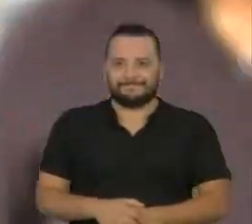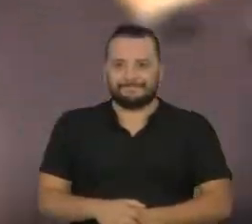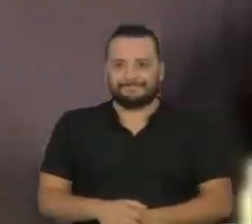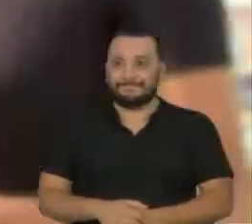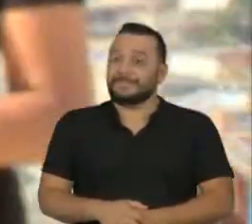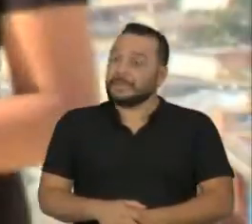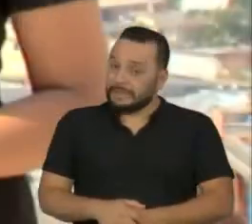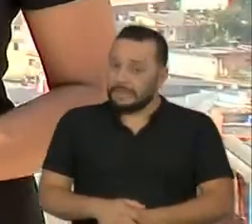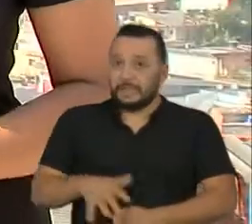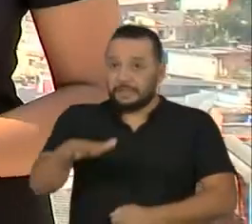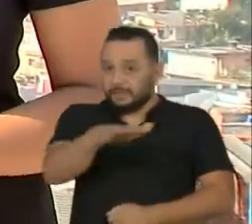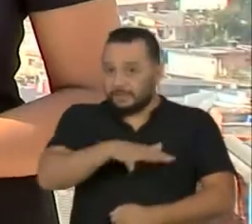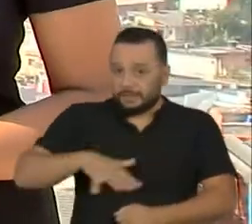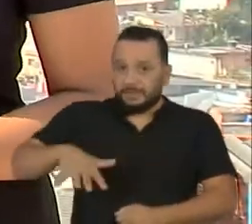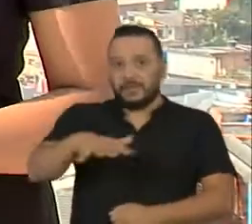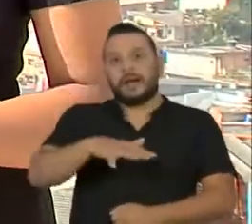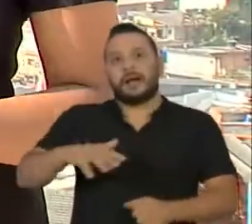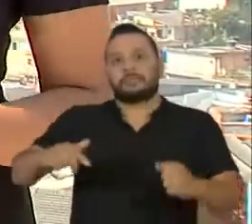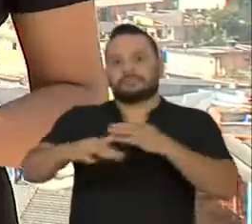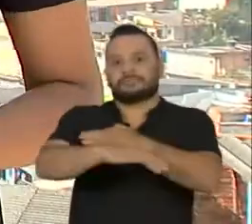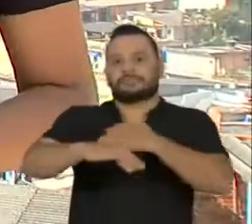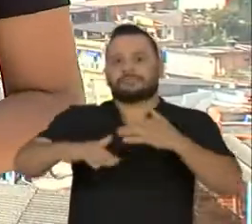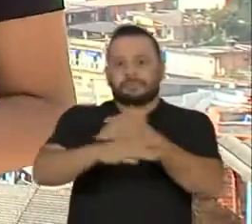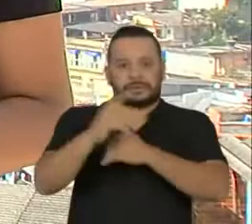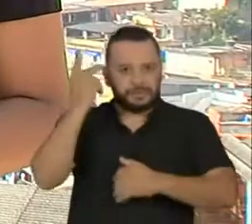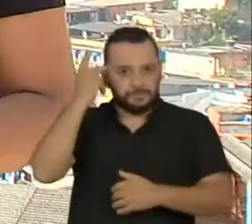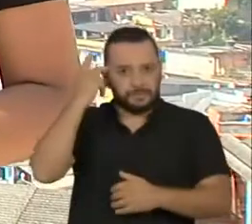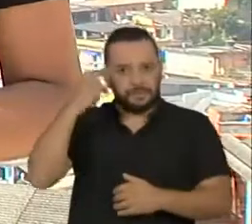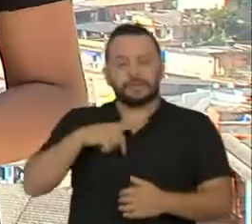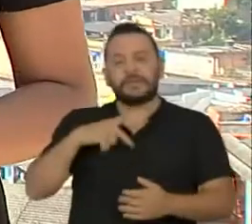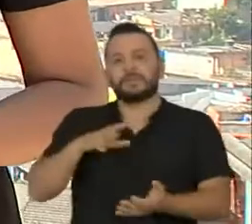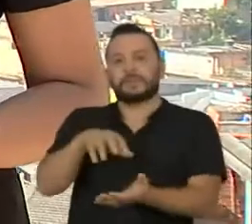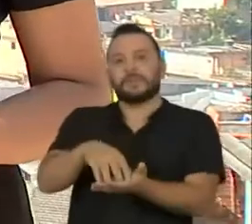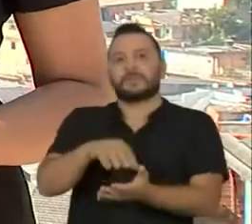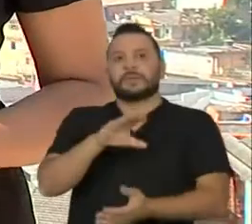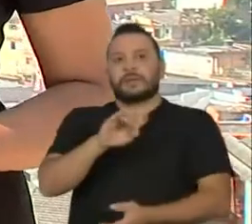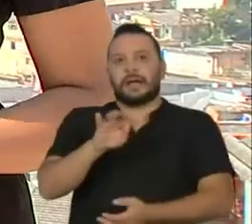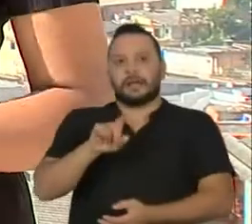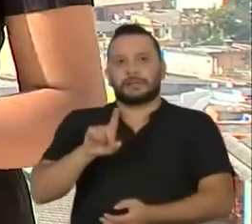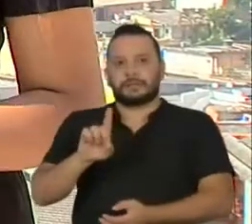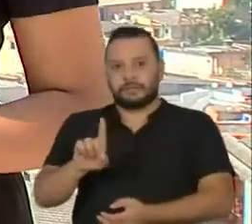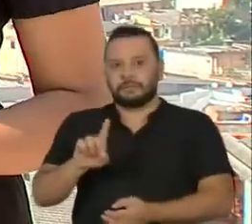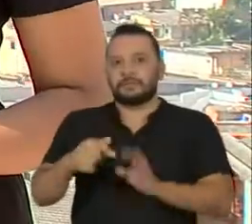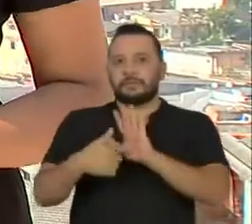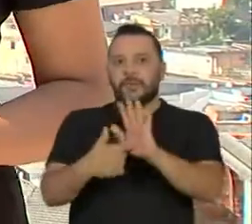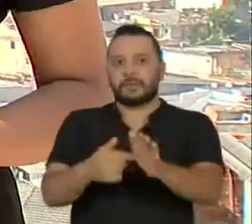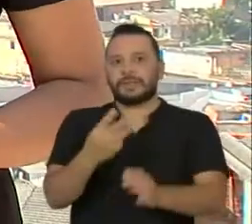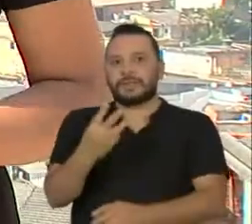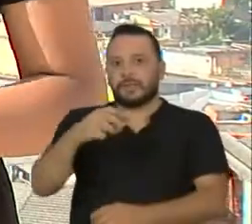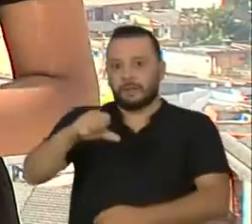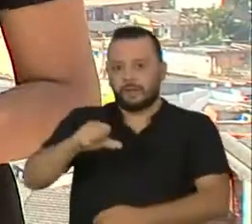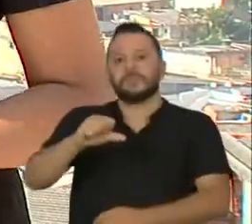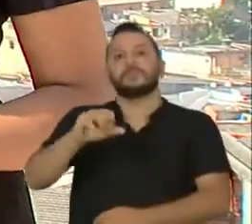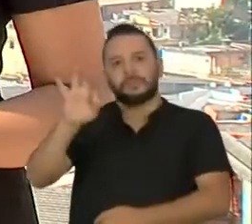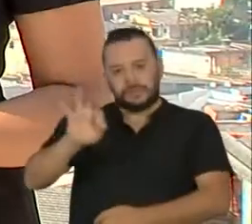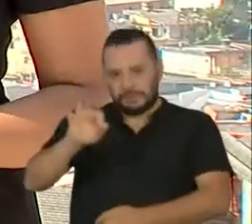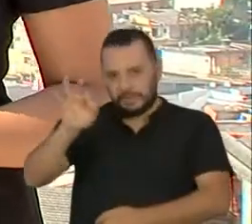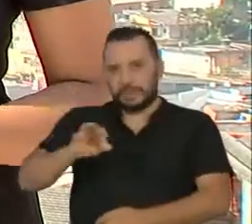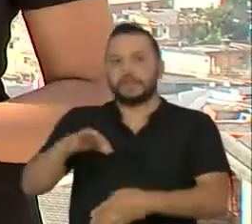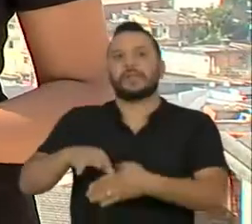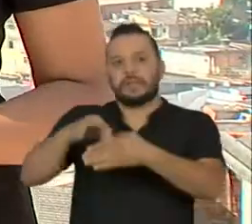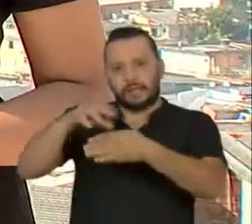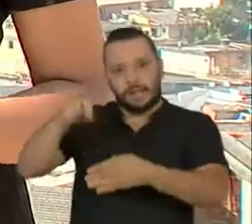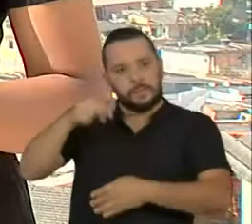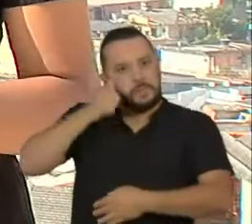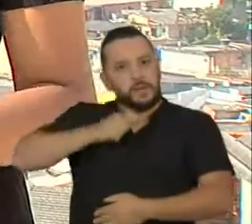Na região metropolitana de São Paulo, segundo a Fundação SEAD, 39% das famílias são chefiadas por mulheres.